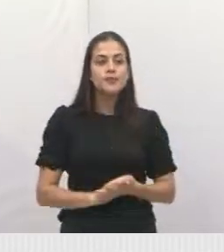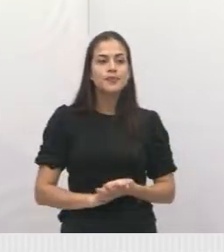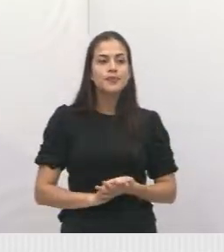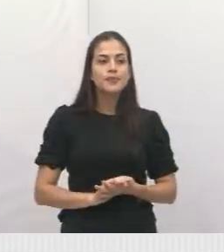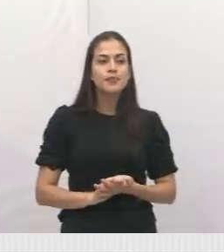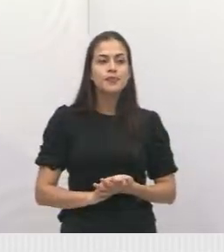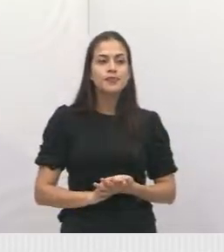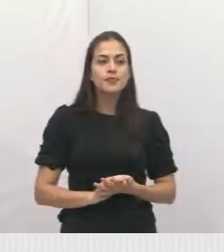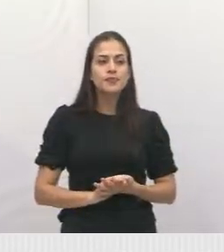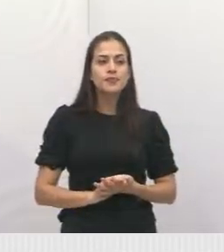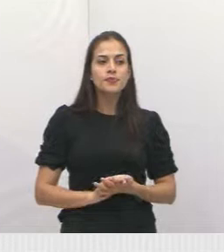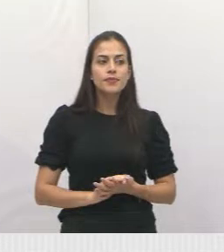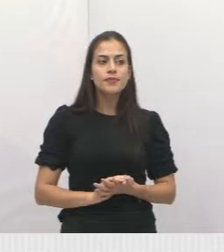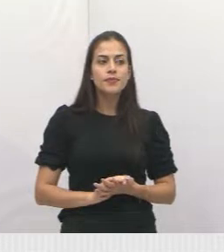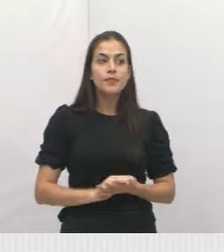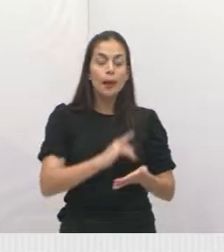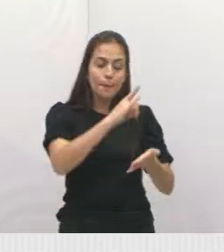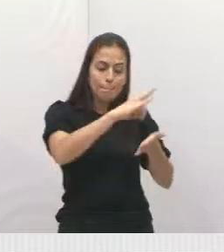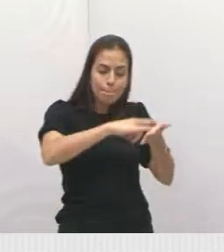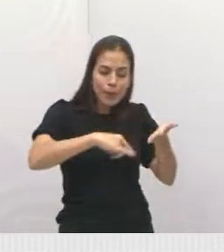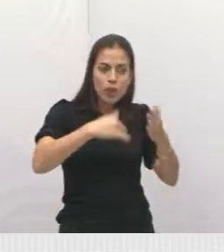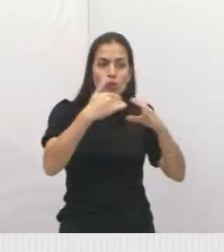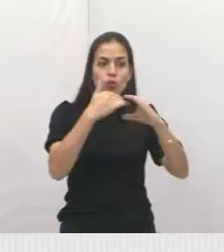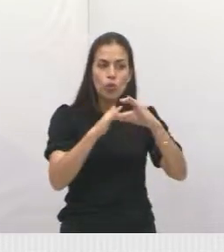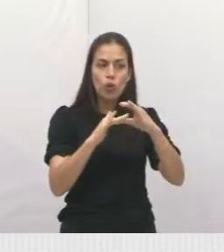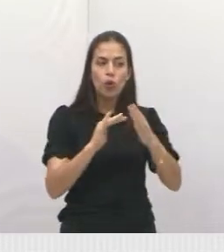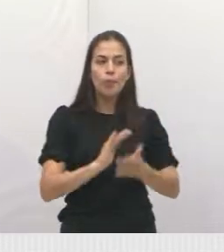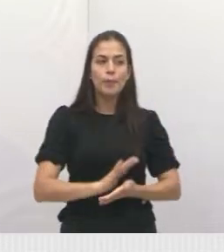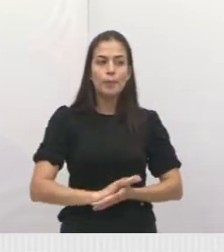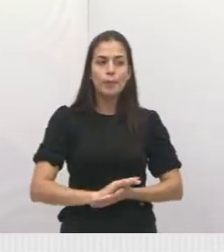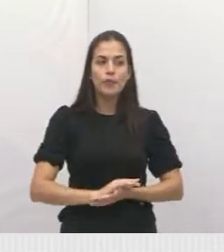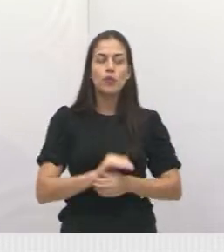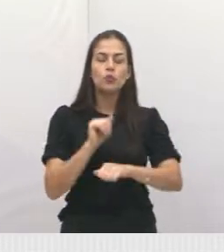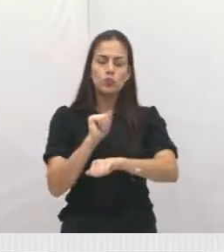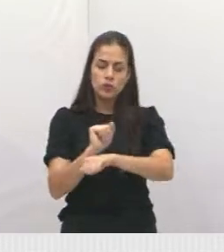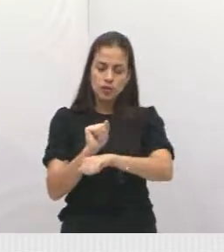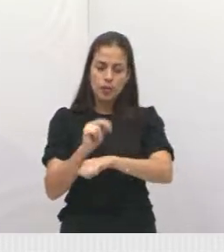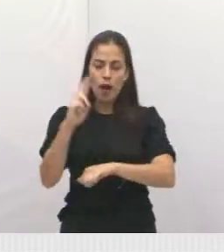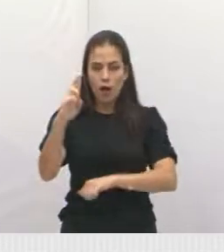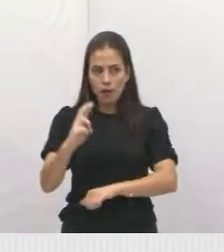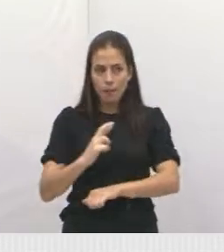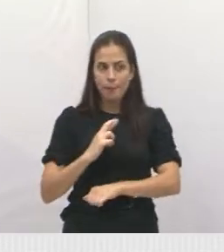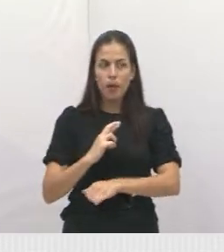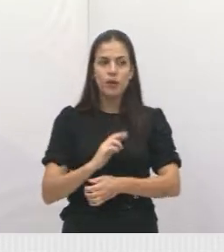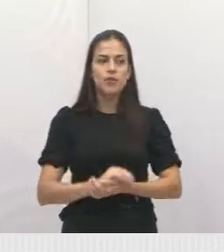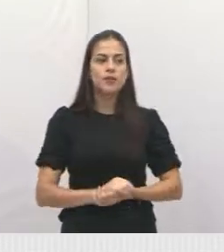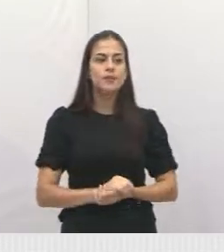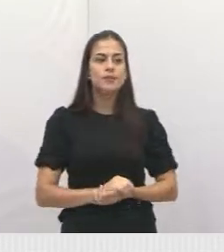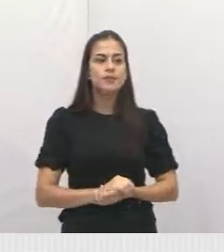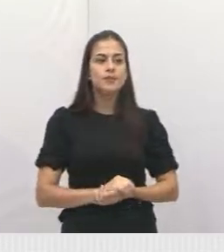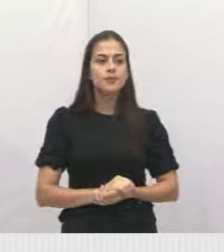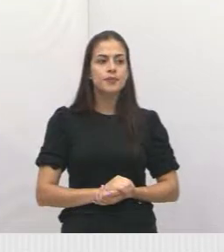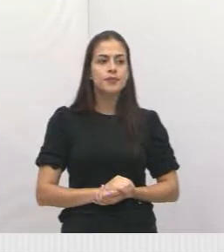já documento. Então a gente vai esperar a resposta. Próximo.